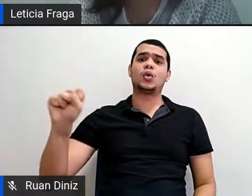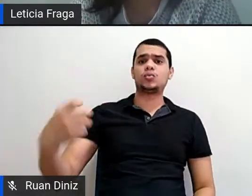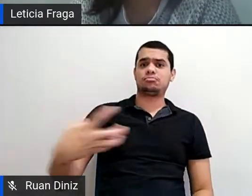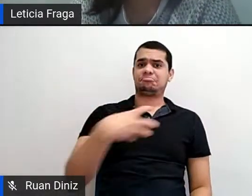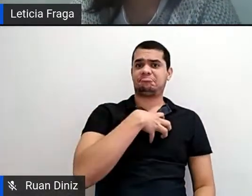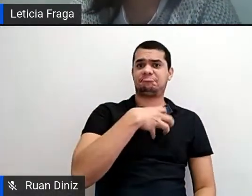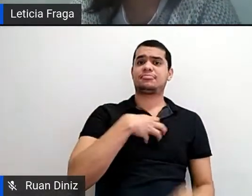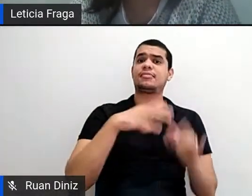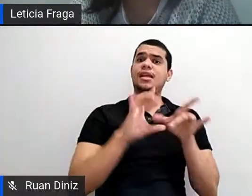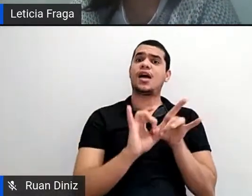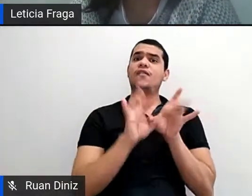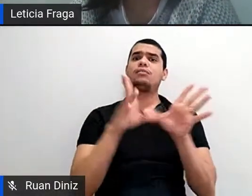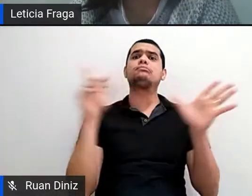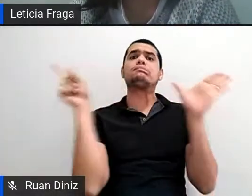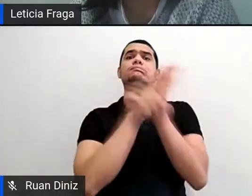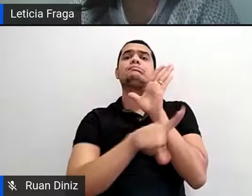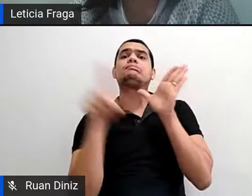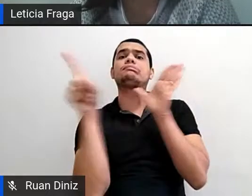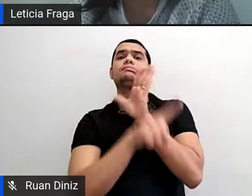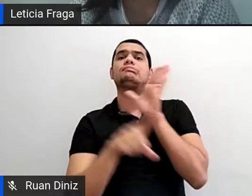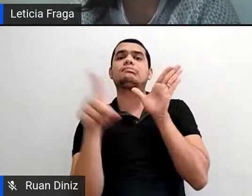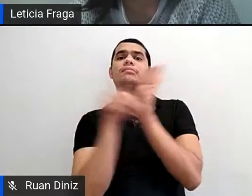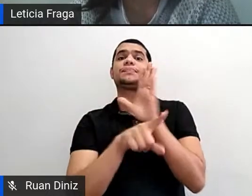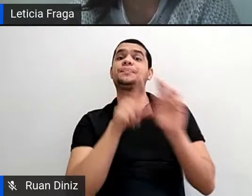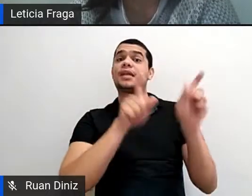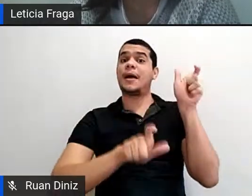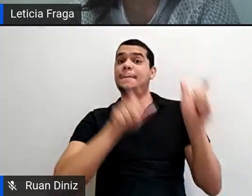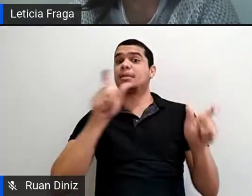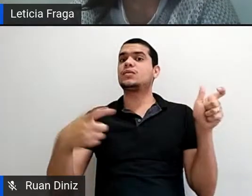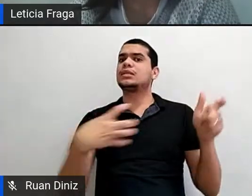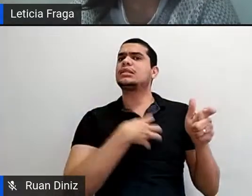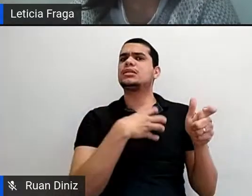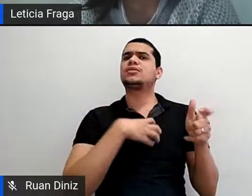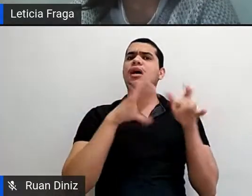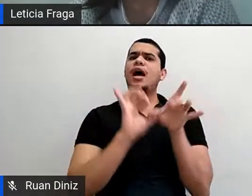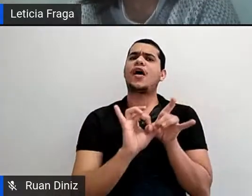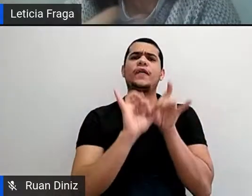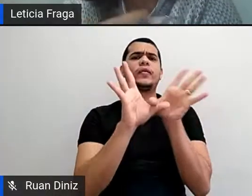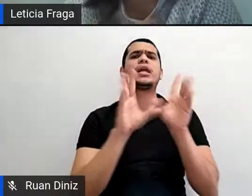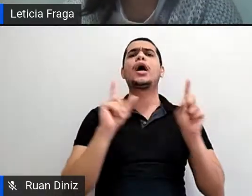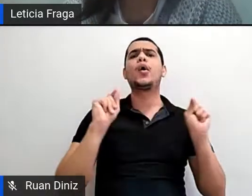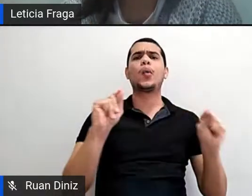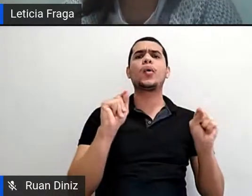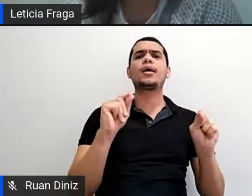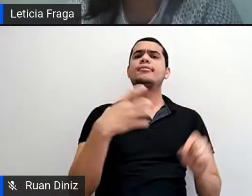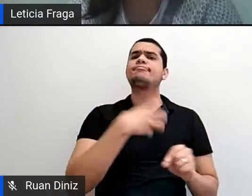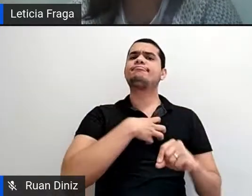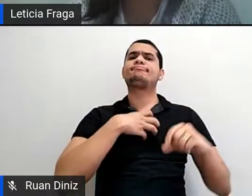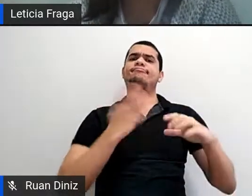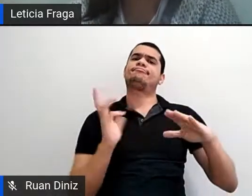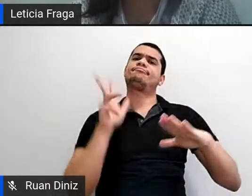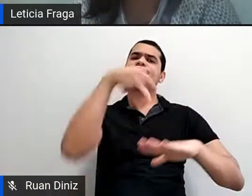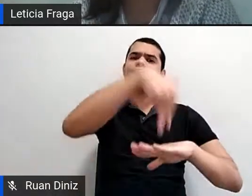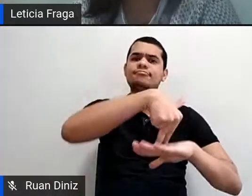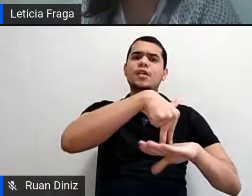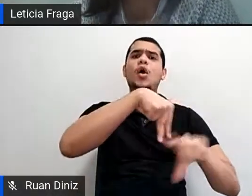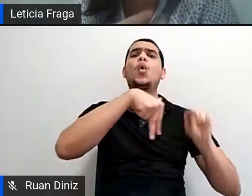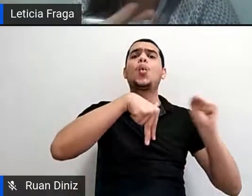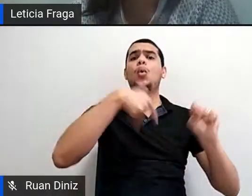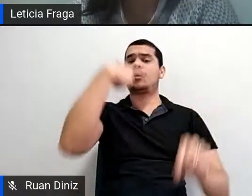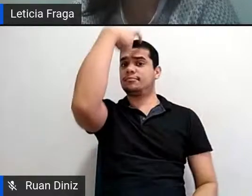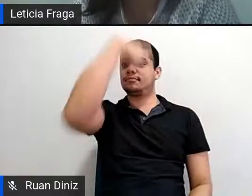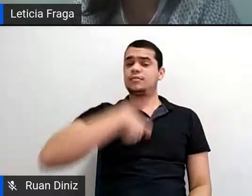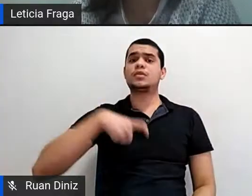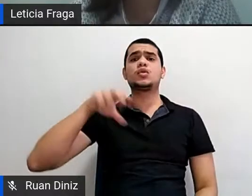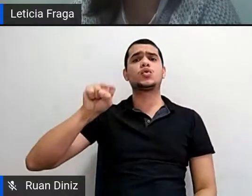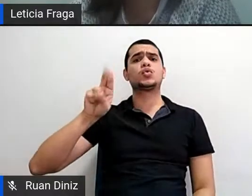pra fazer essas perguntas, as pessoas se sentirem à vontade de colocar, de se colocar como sujeitas, né,